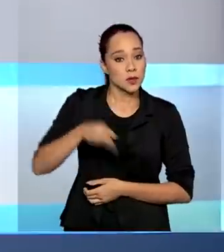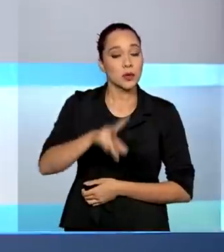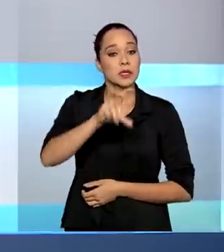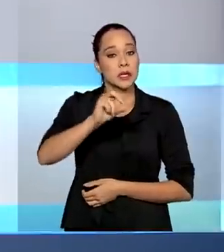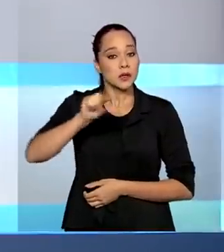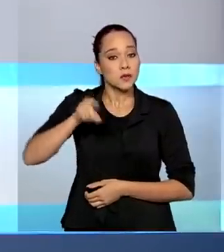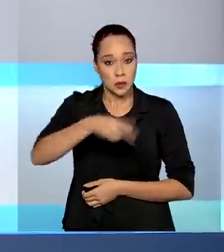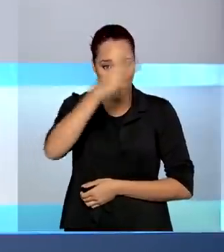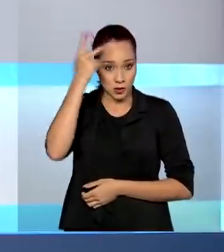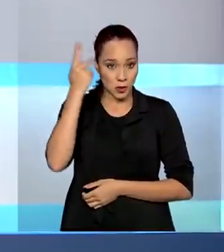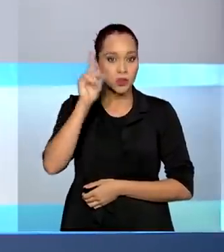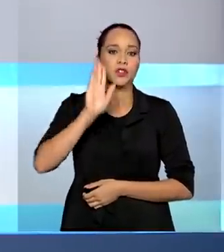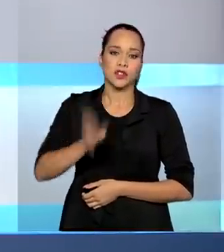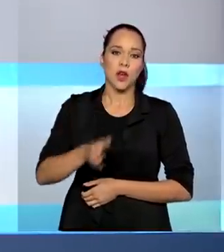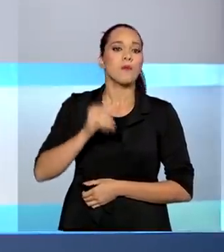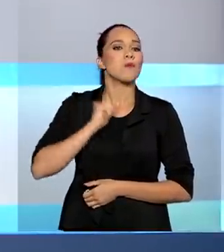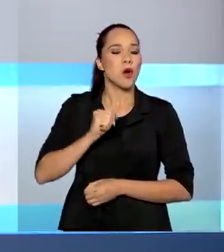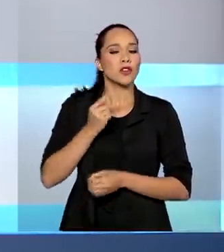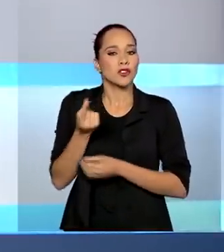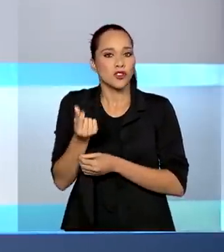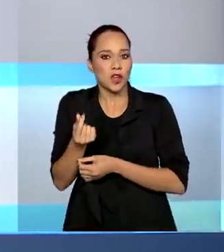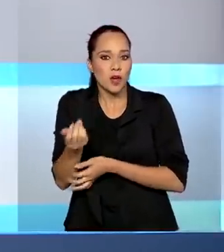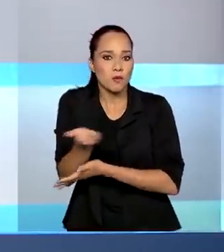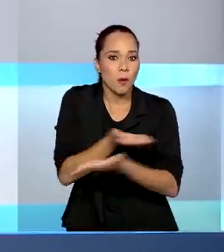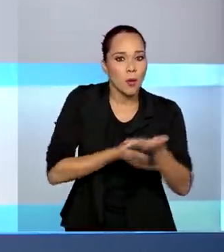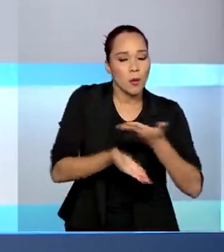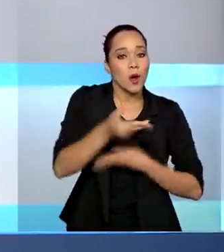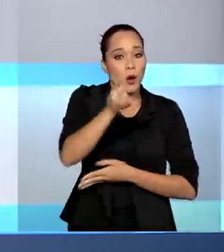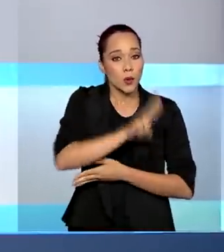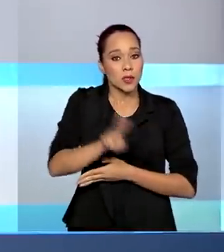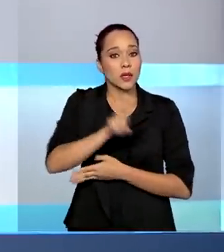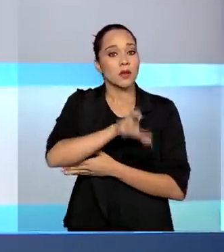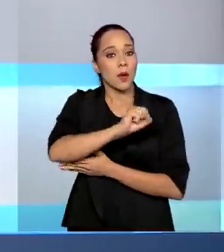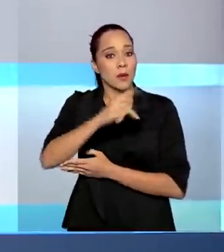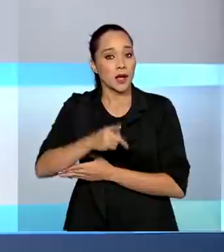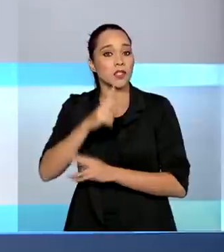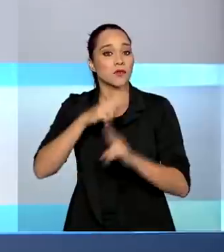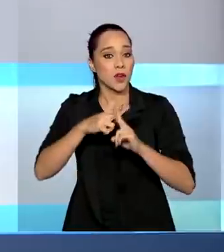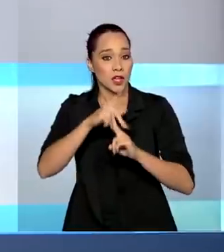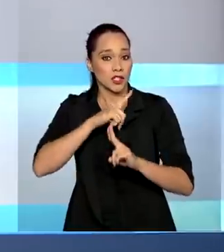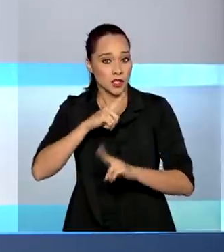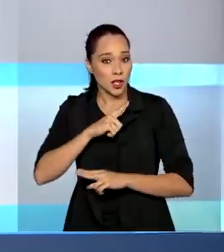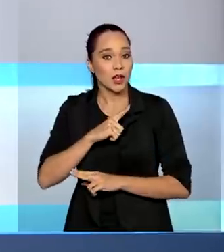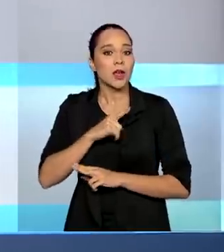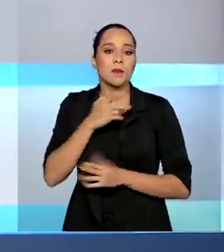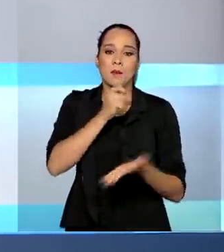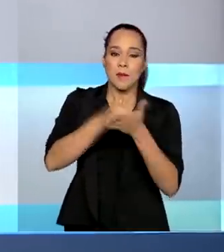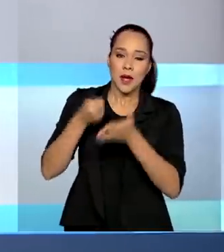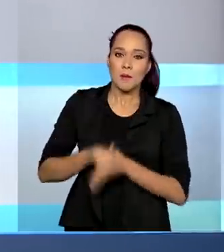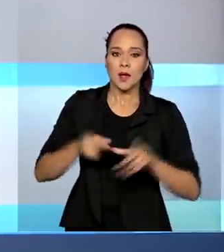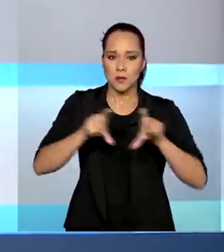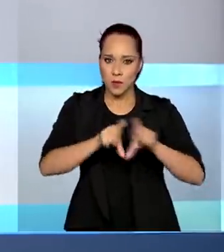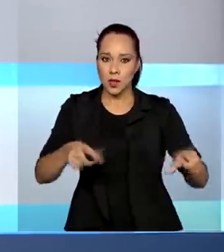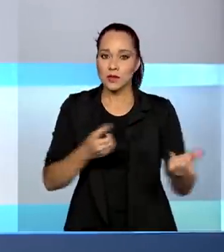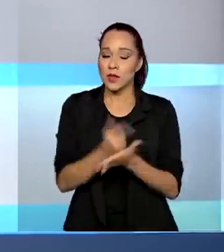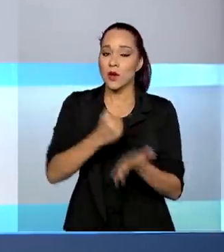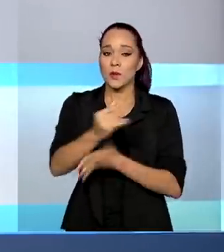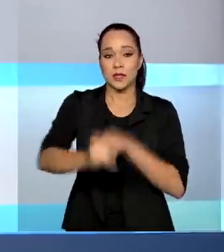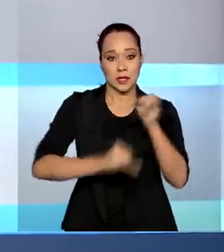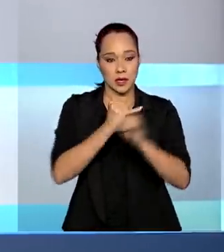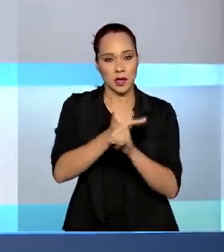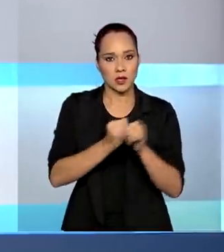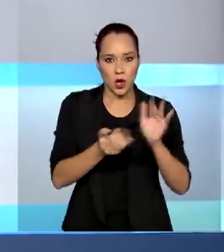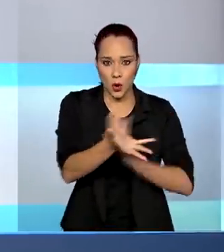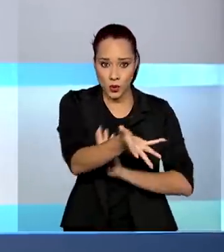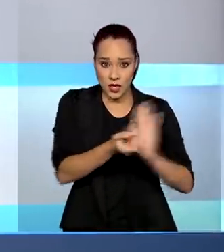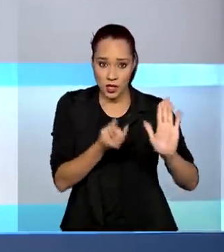mil beneficiários que já podem movimentar o dinheiro pelo aplicativo Caixa Tem para pagamento de boletos e compras na internet. O